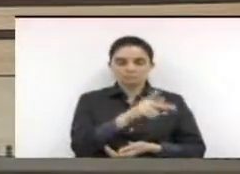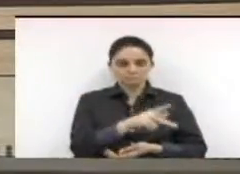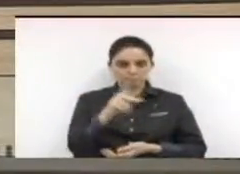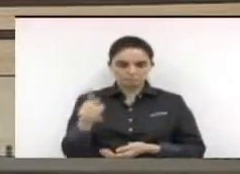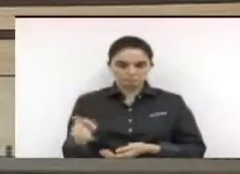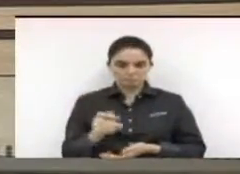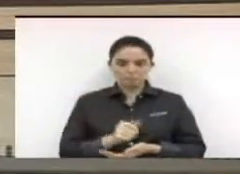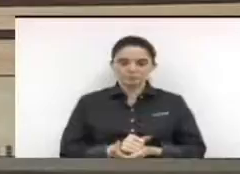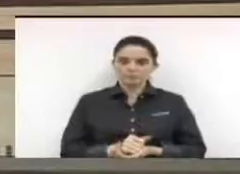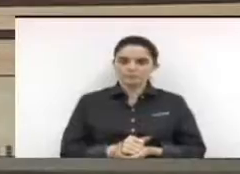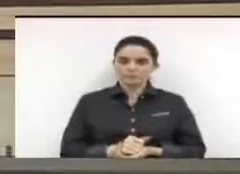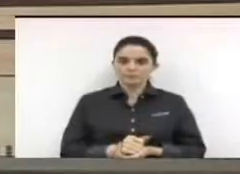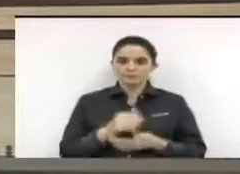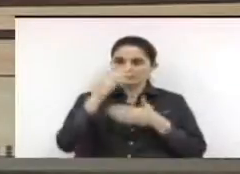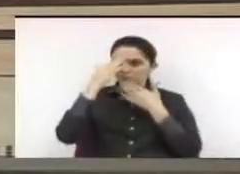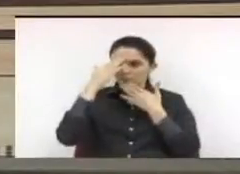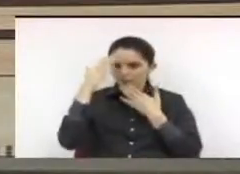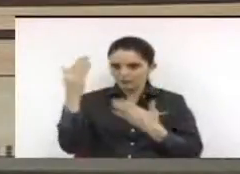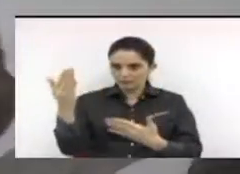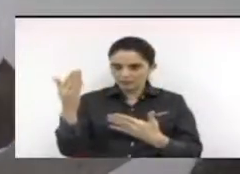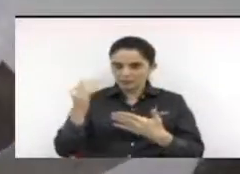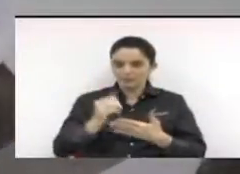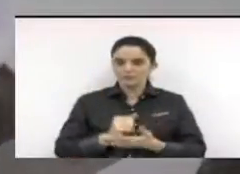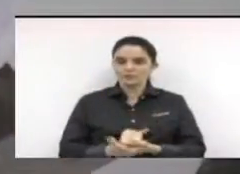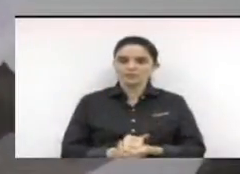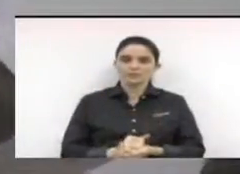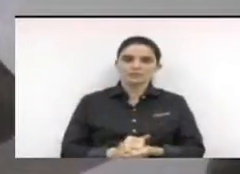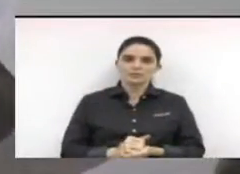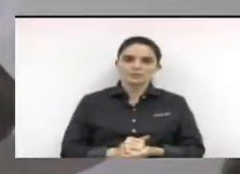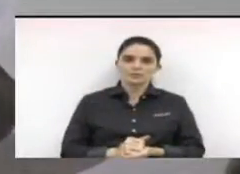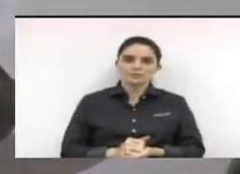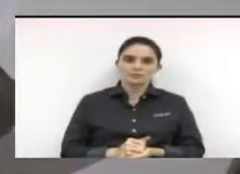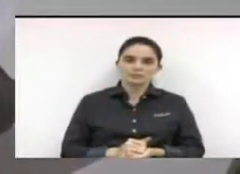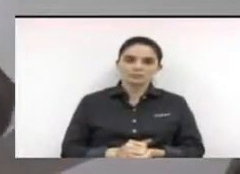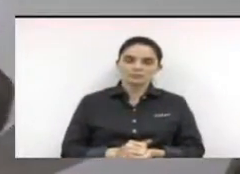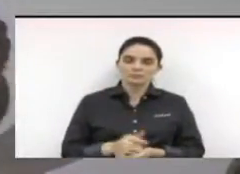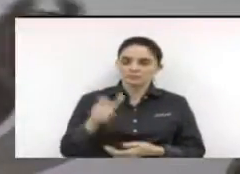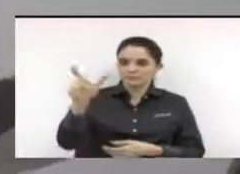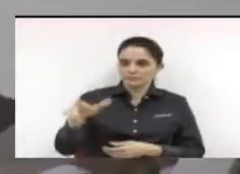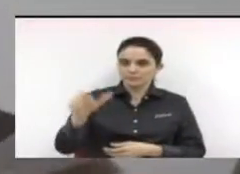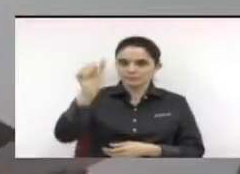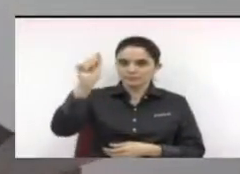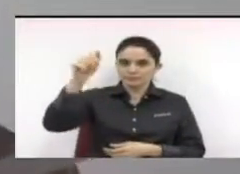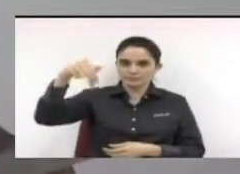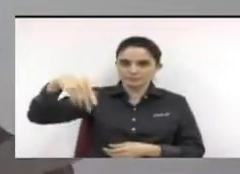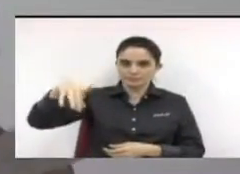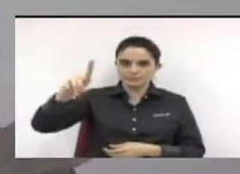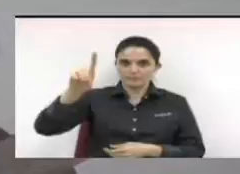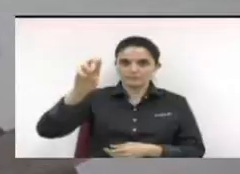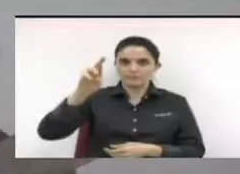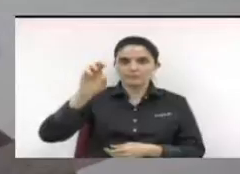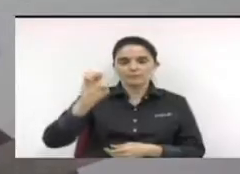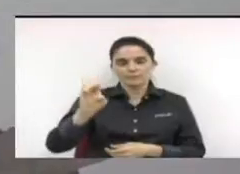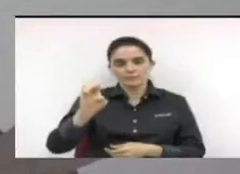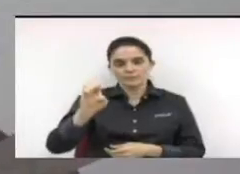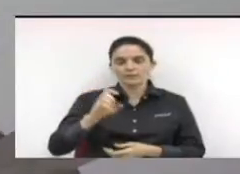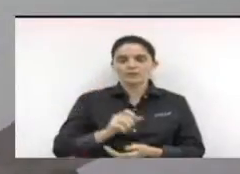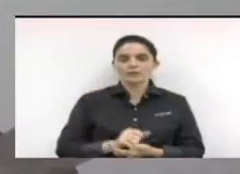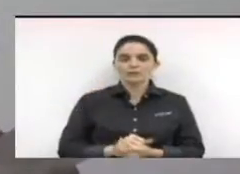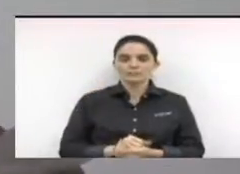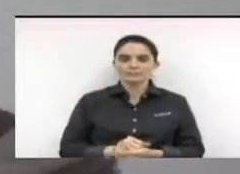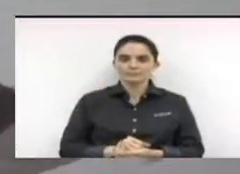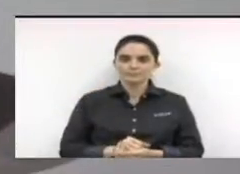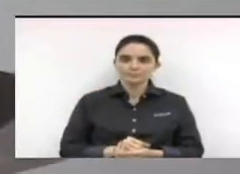representante do SESI, Serviço Social da Indústria, André Luiz Francisco e demais membros, Eduardo Francisco da